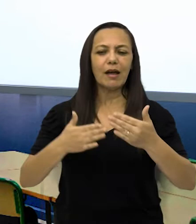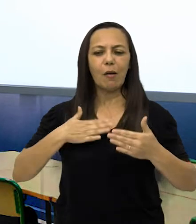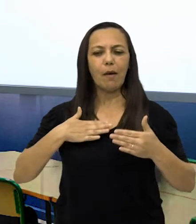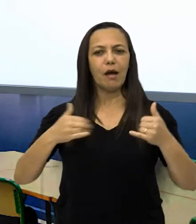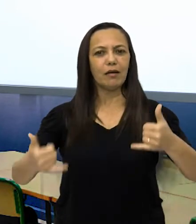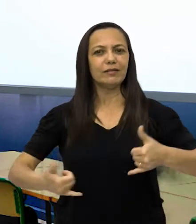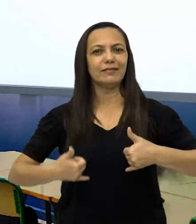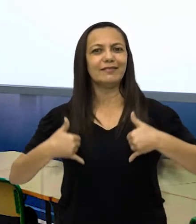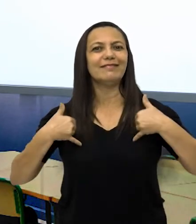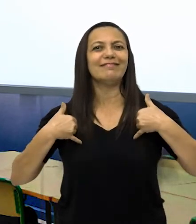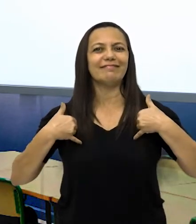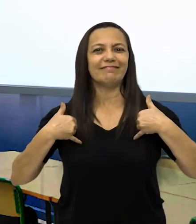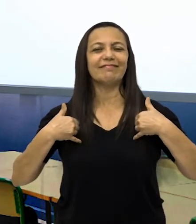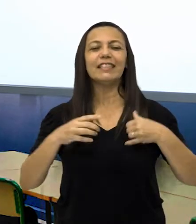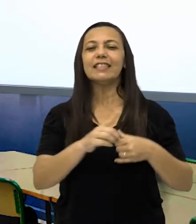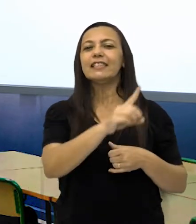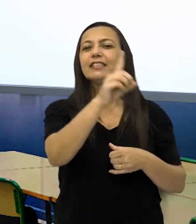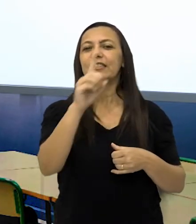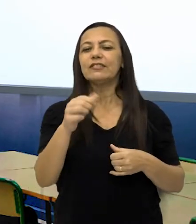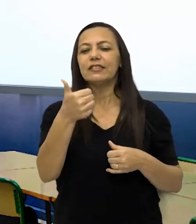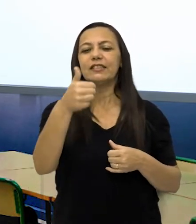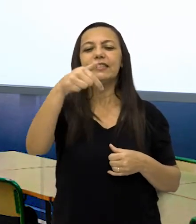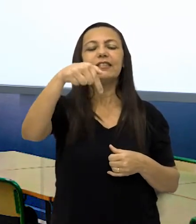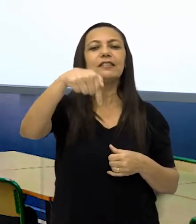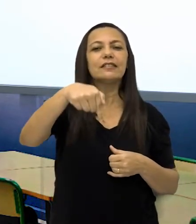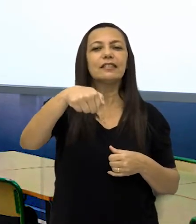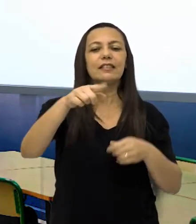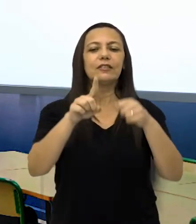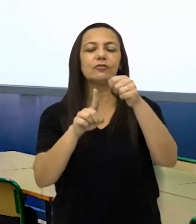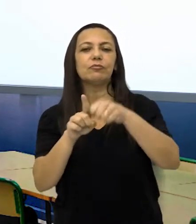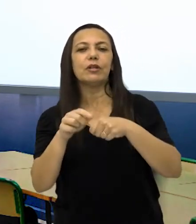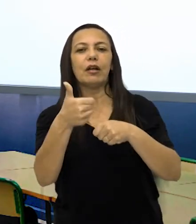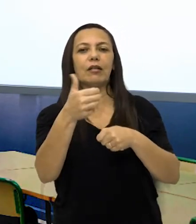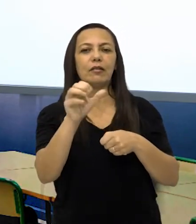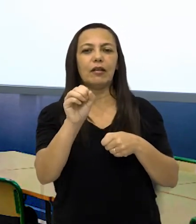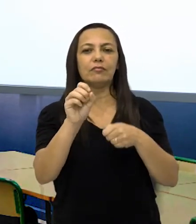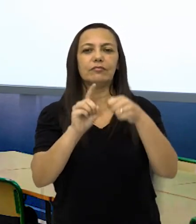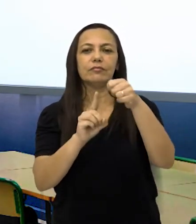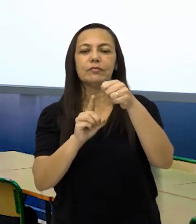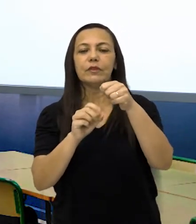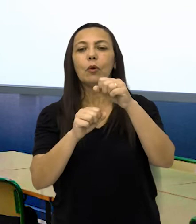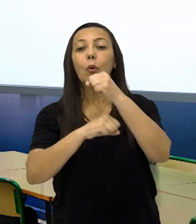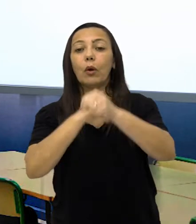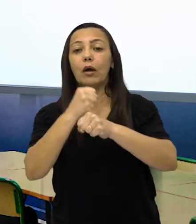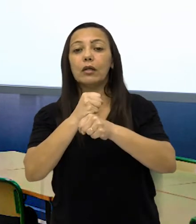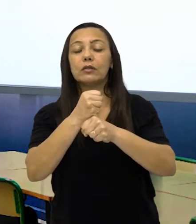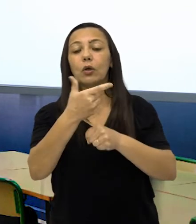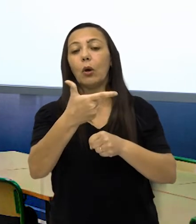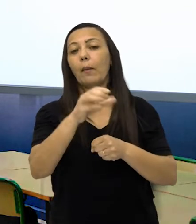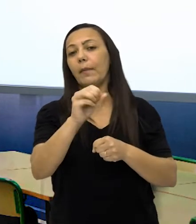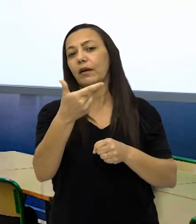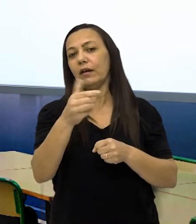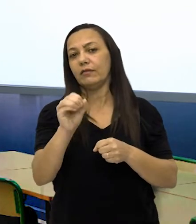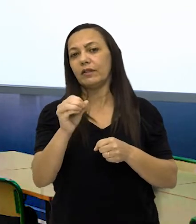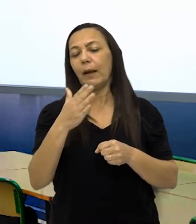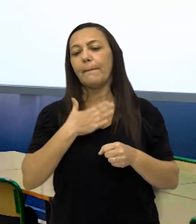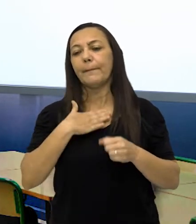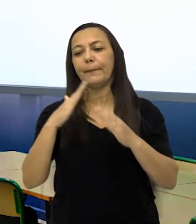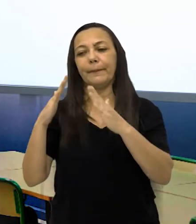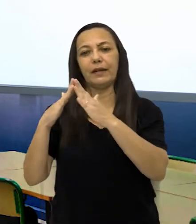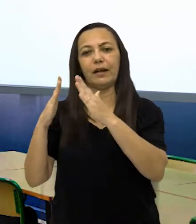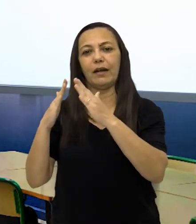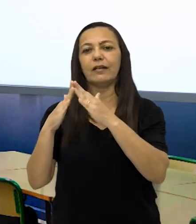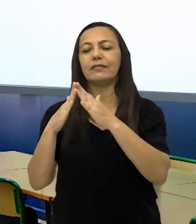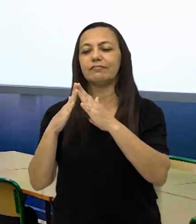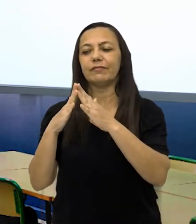aniversário. Será no dia 17 do 10 de 2020, na minha residência. Contamos